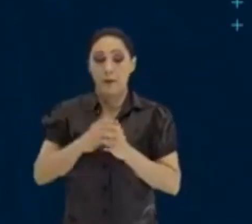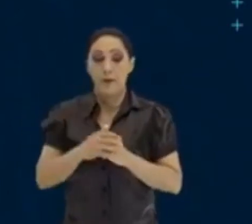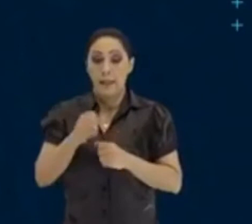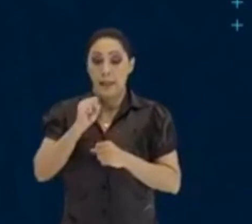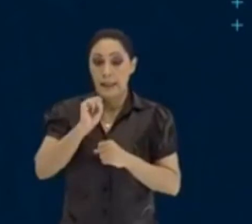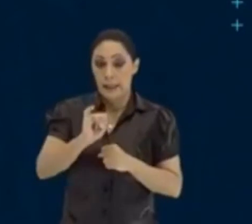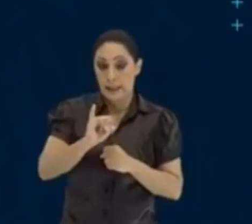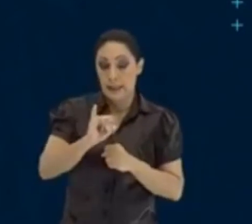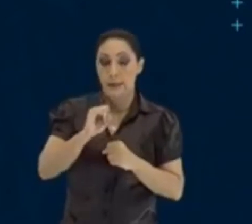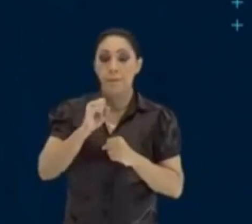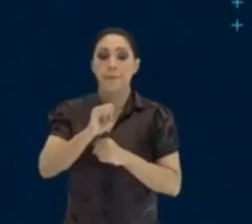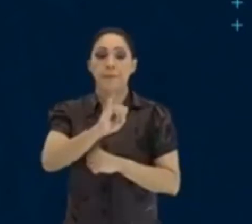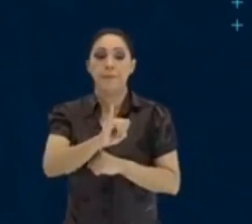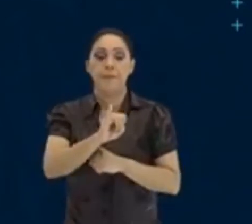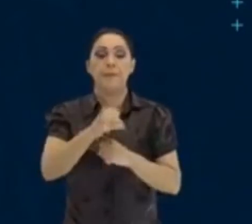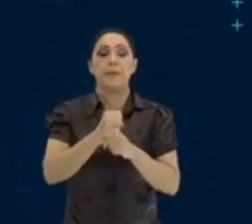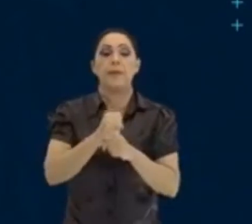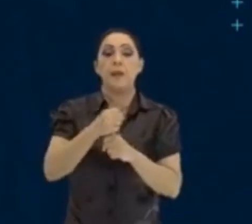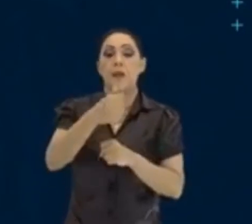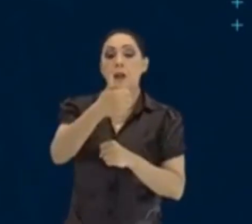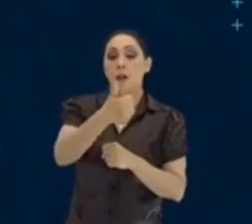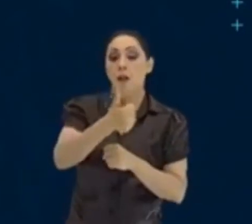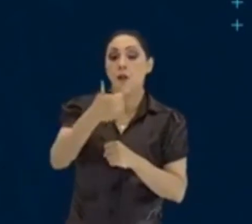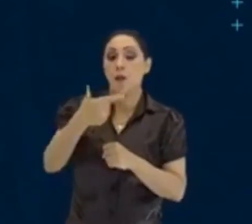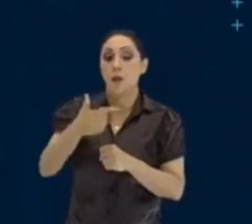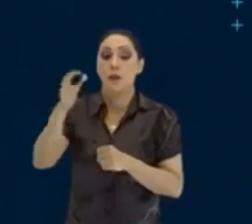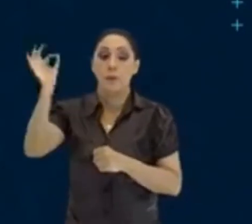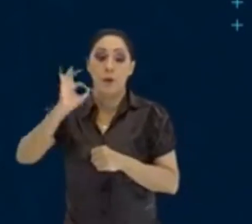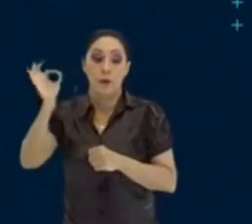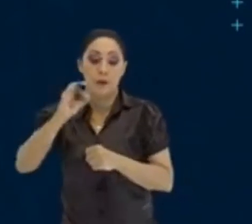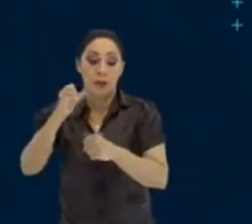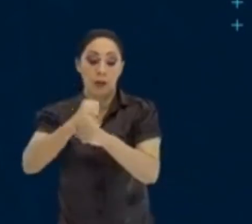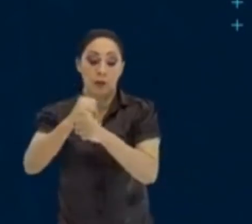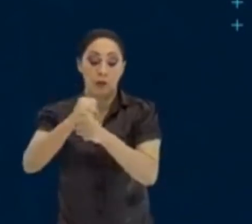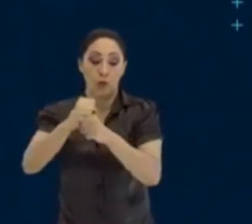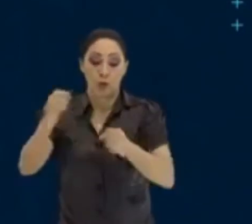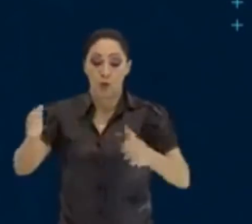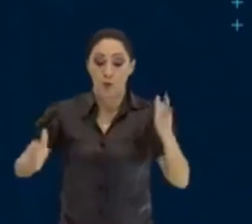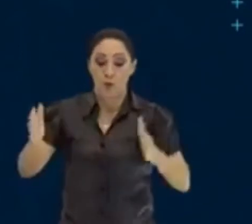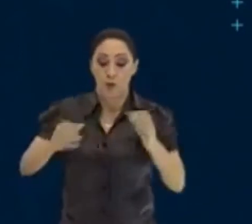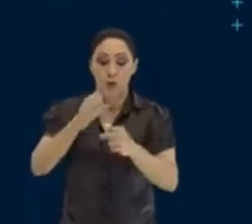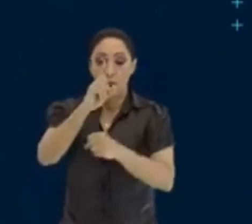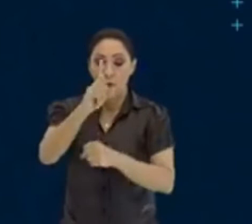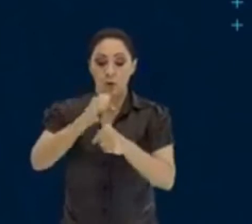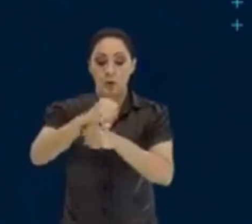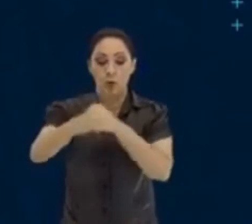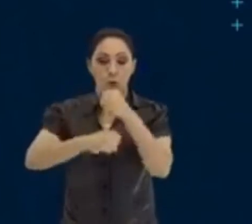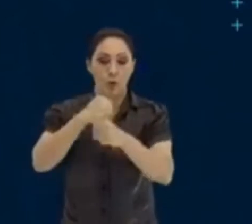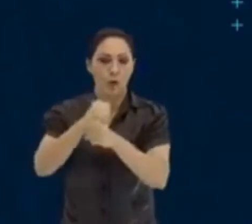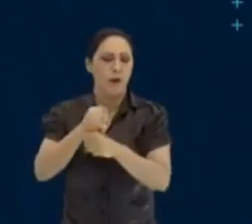rende 12% em um ano, tá certo? Um ano, gente. São quantos meses?